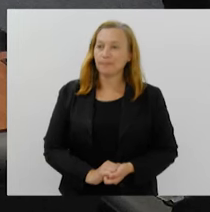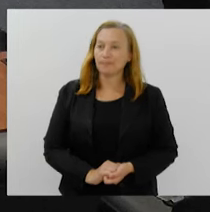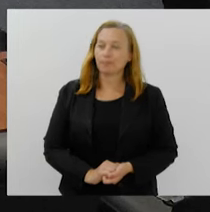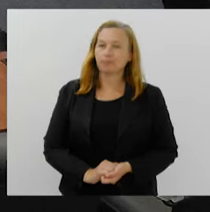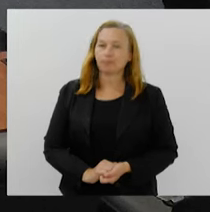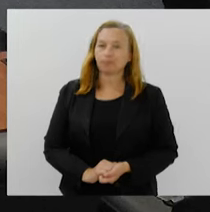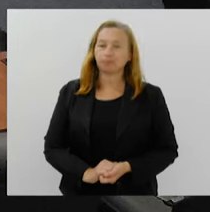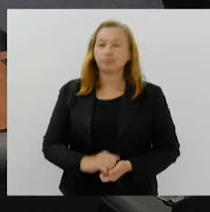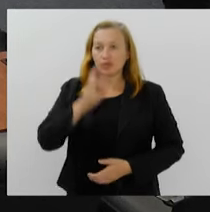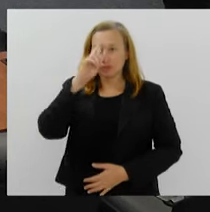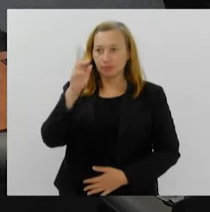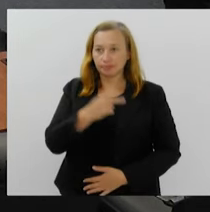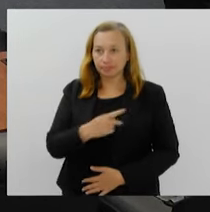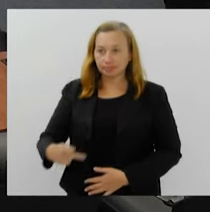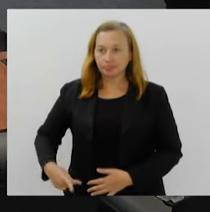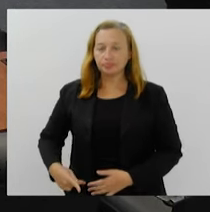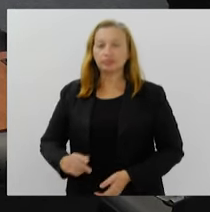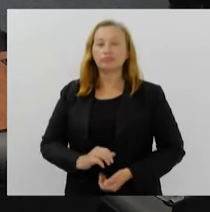Senhor presidente,